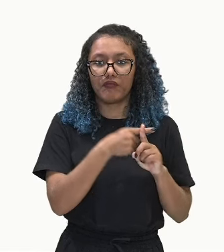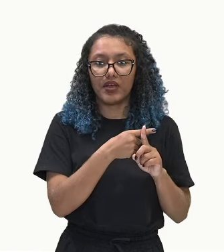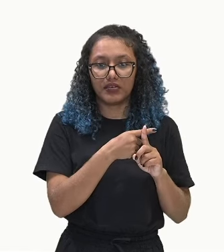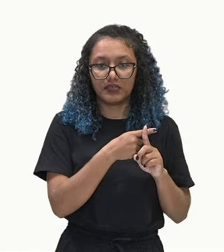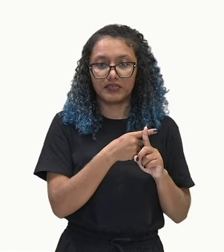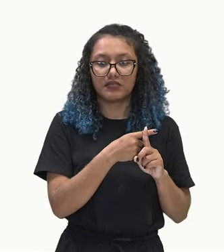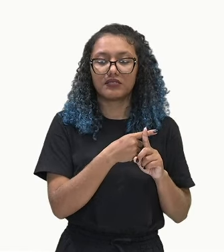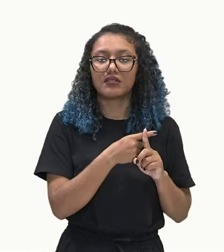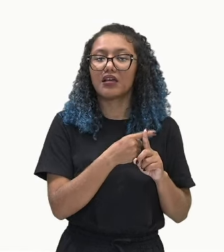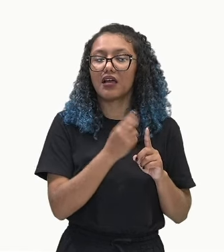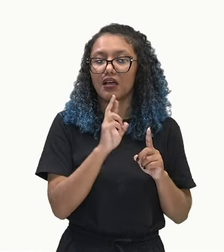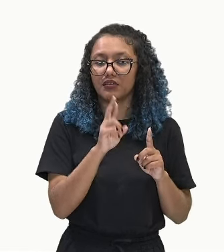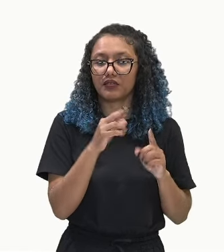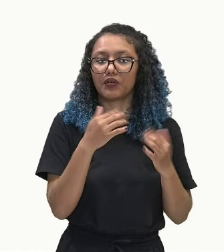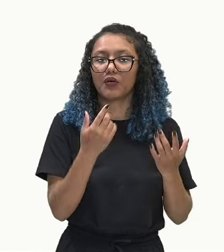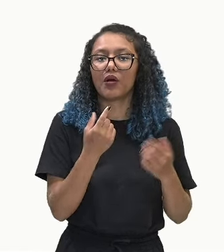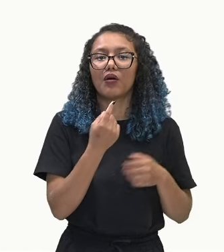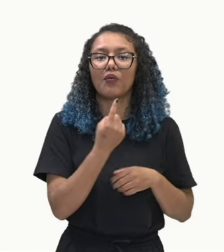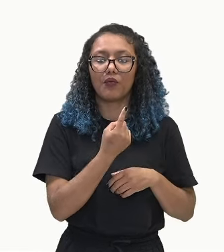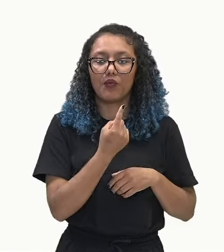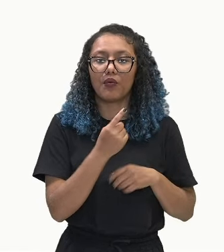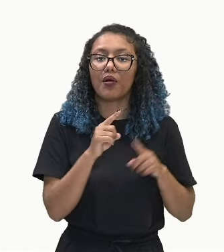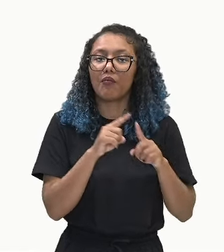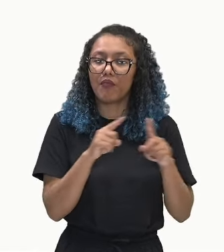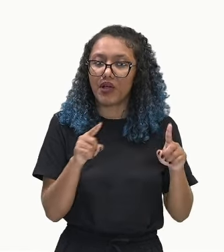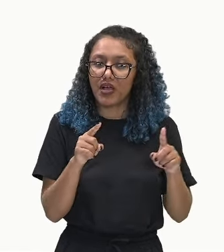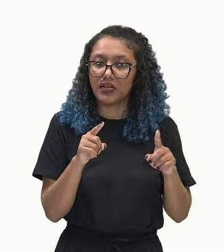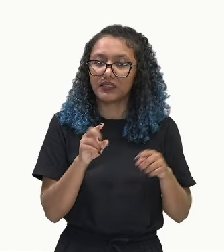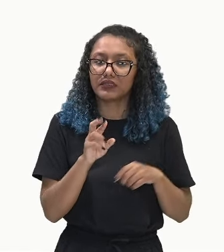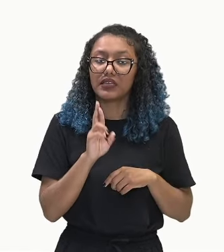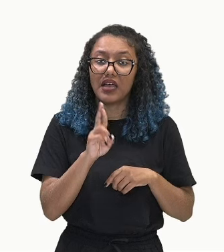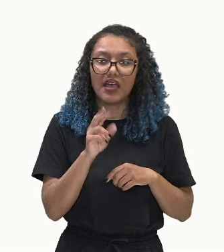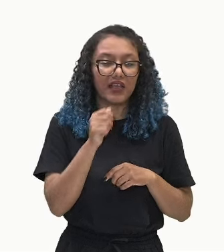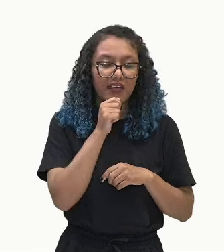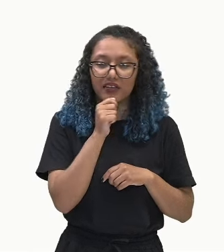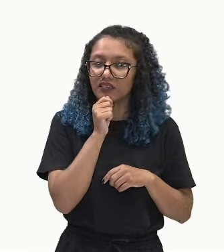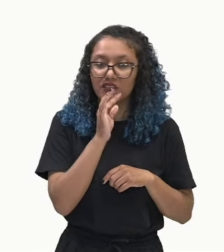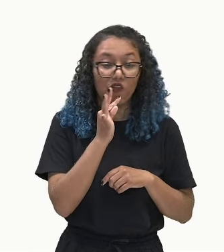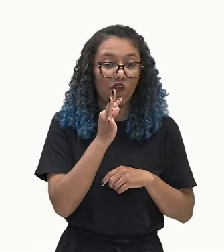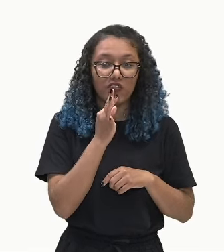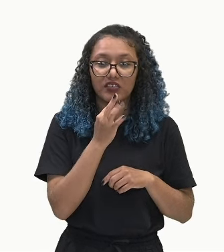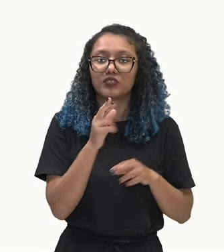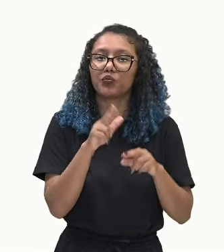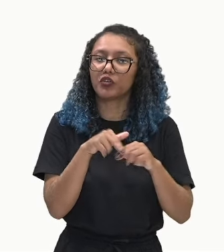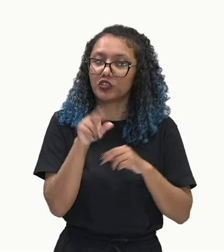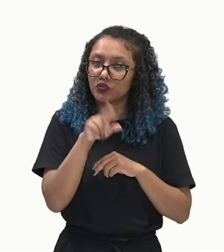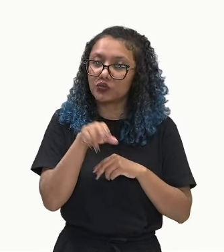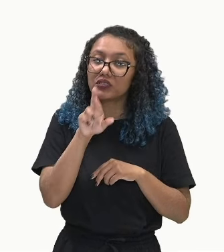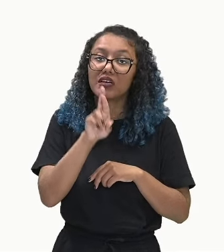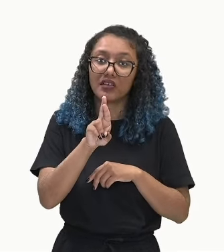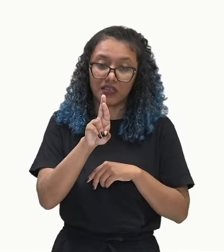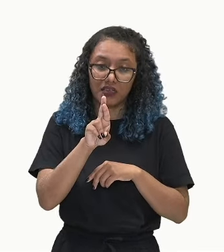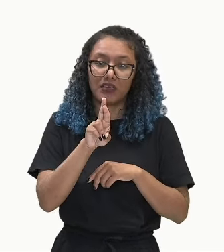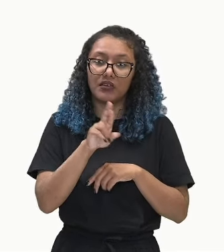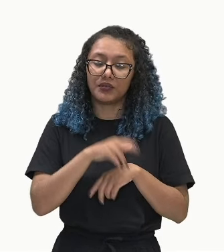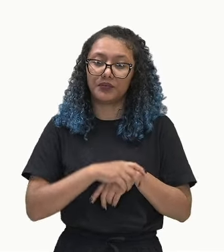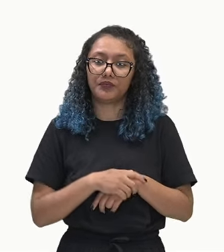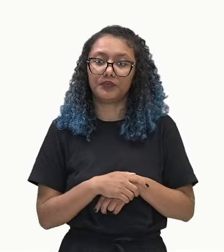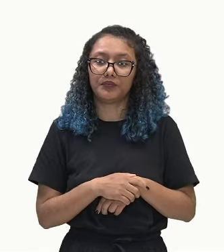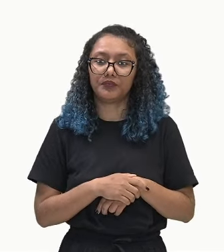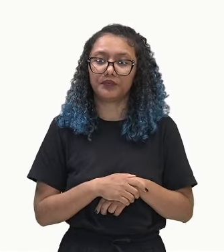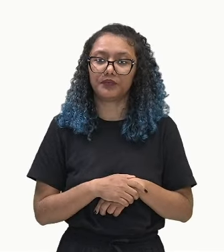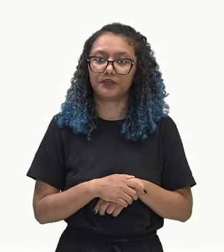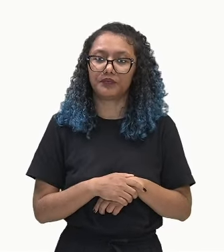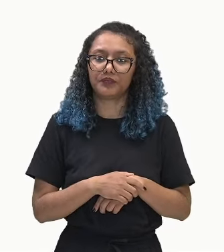Que nesse caso é 1. Só que aqui a gente não sabe o valor da razão. Então, a gente vai chamar de R. E aí, quem